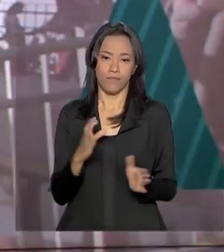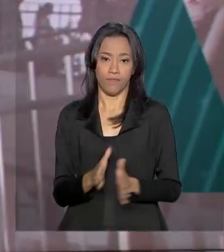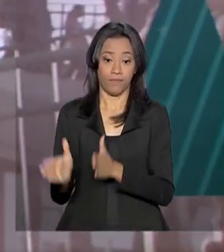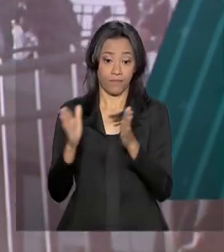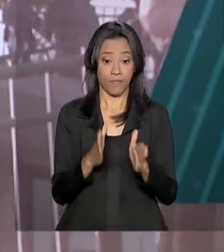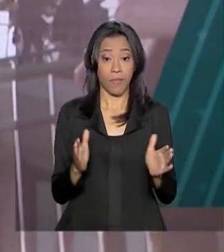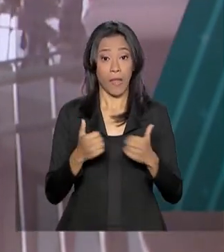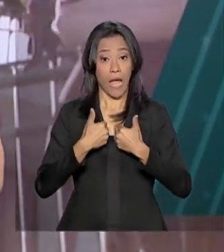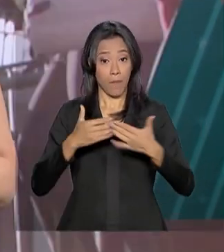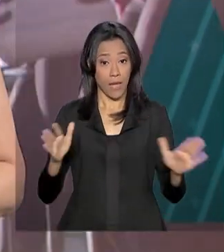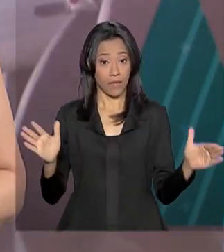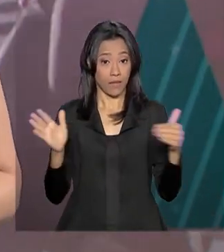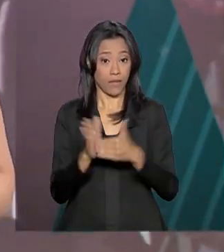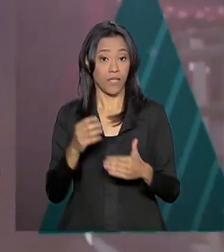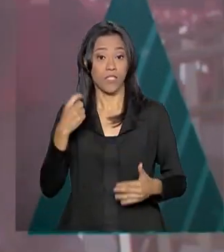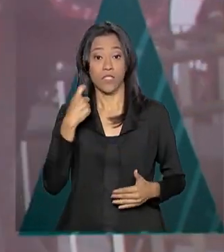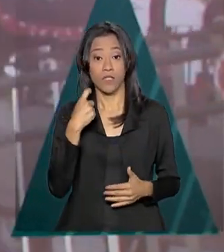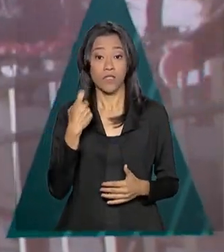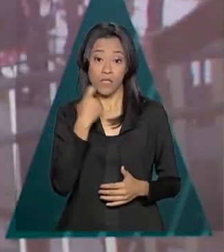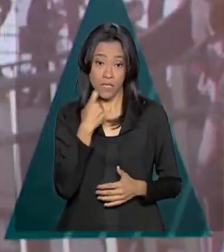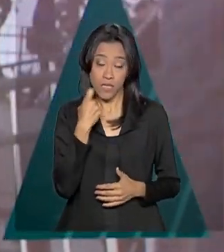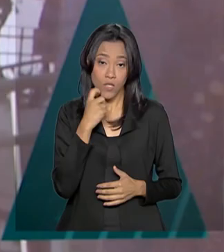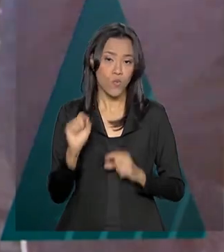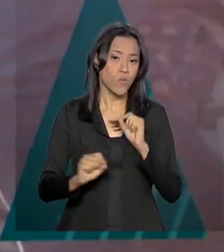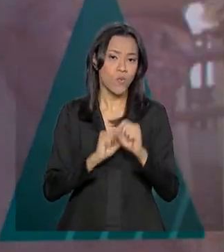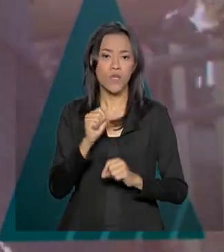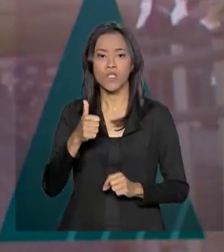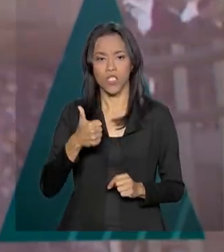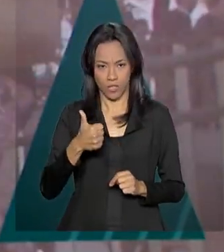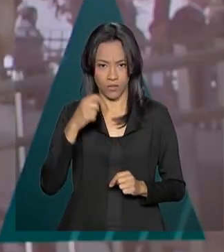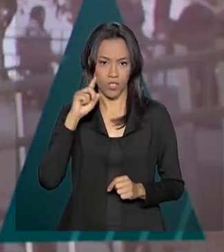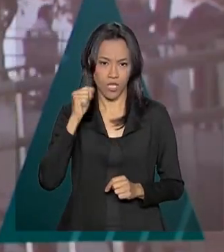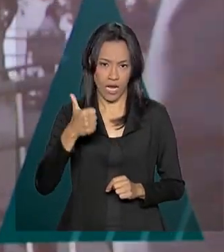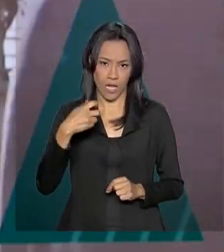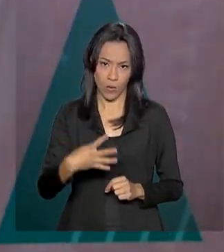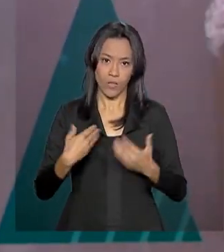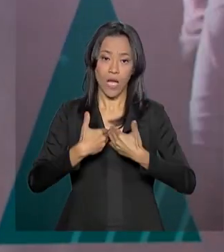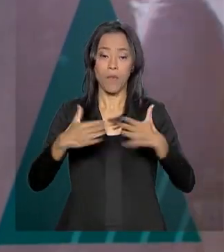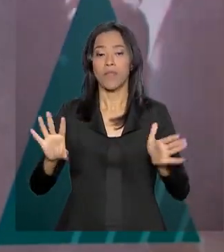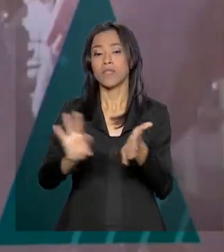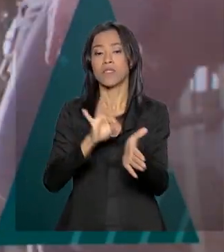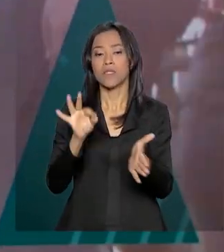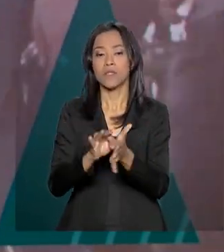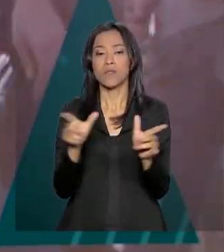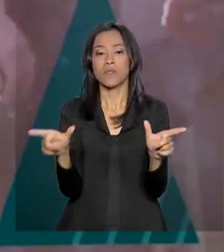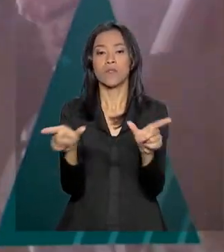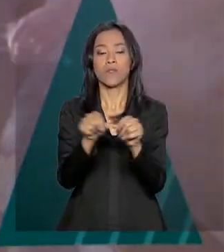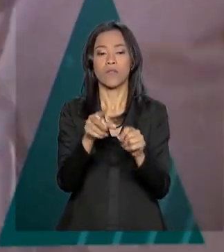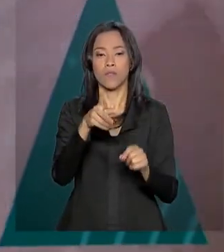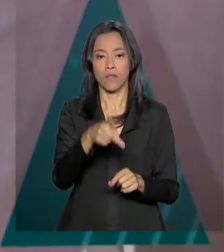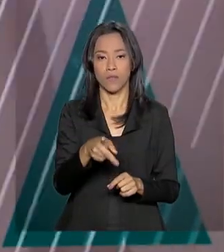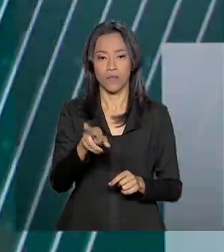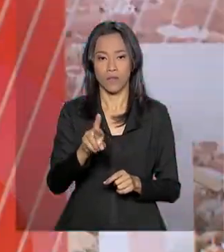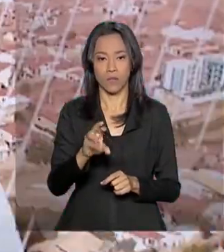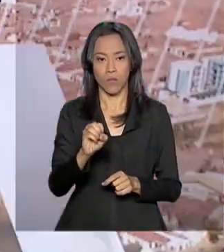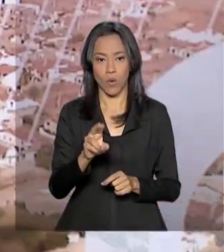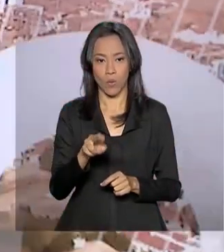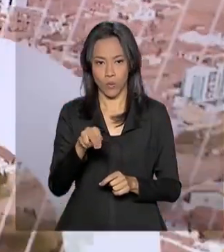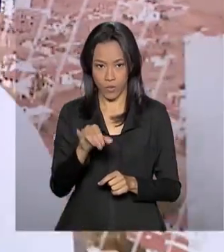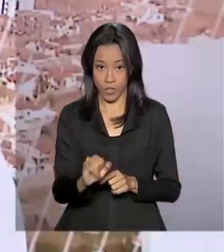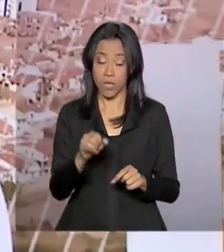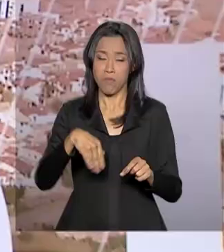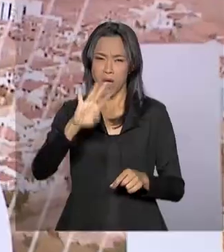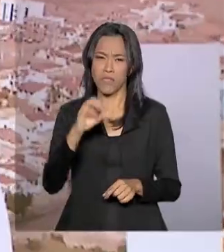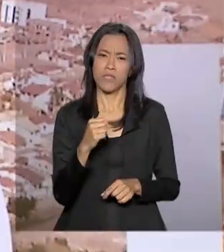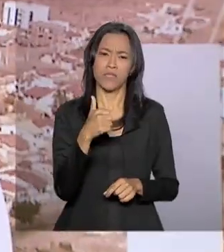até esta sexta-feira, dia 14, as inscrições para o programa Universidade para Todos. São quase 170 mil bolsas de estudo